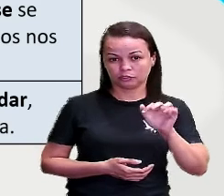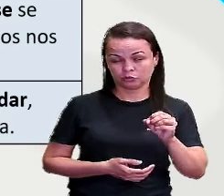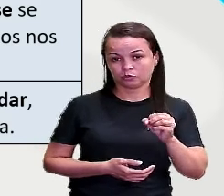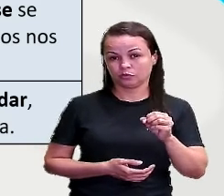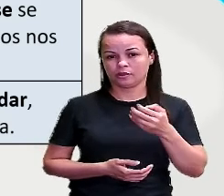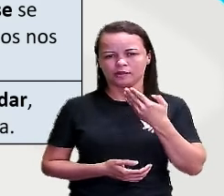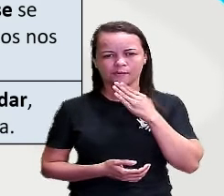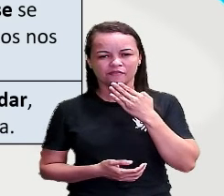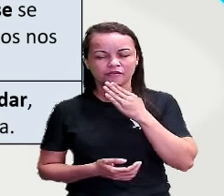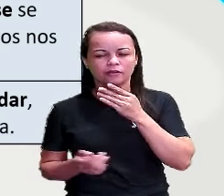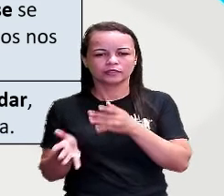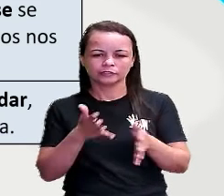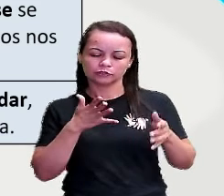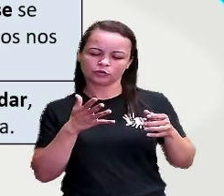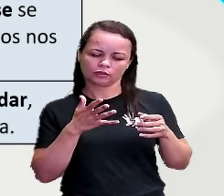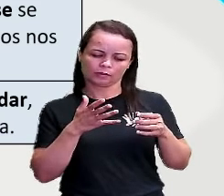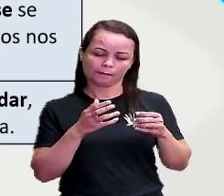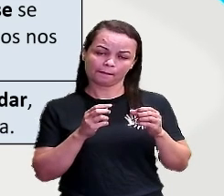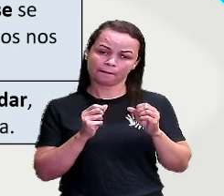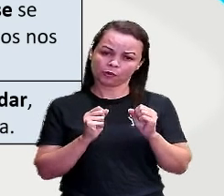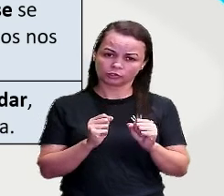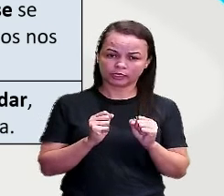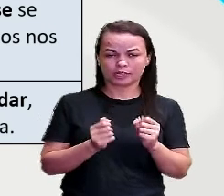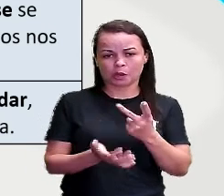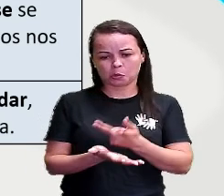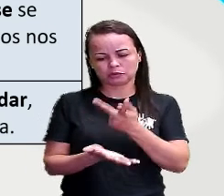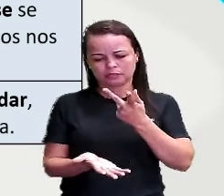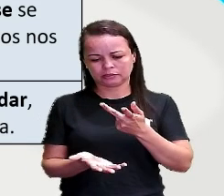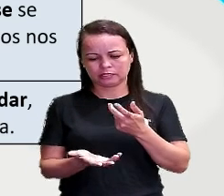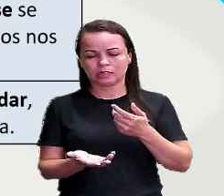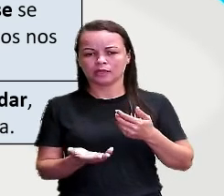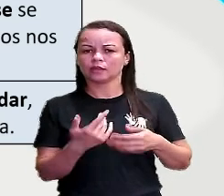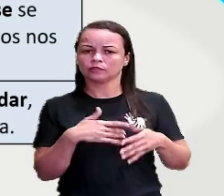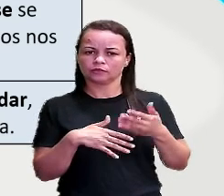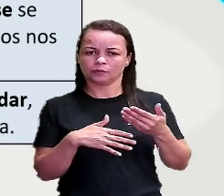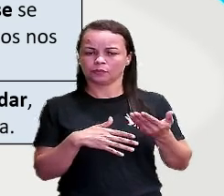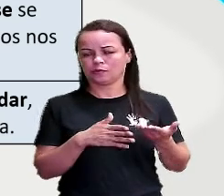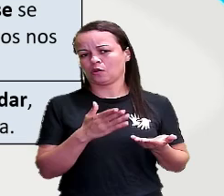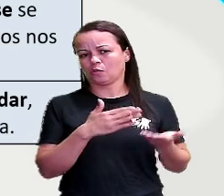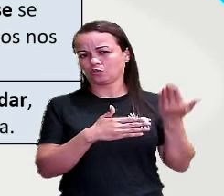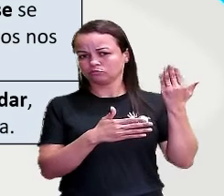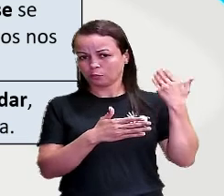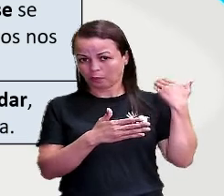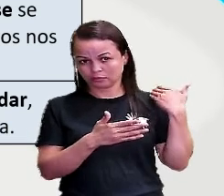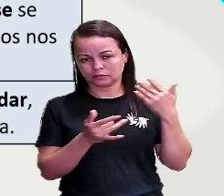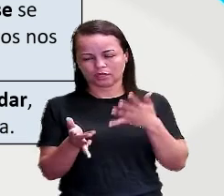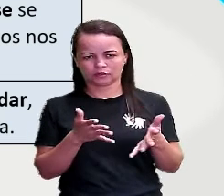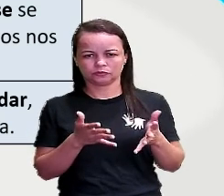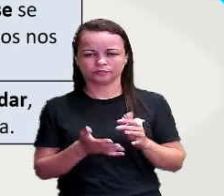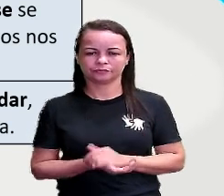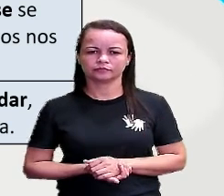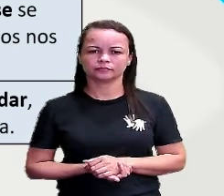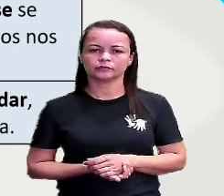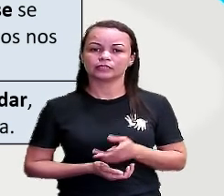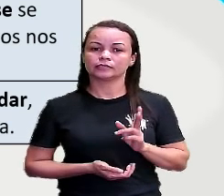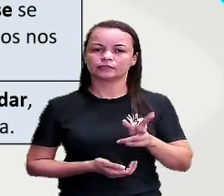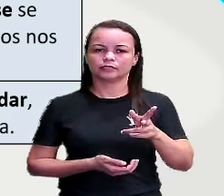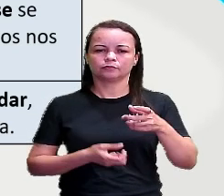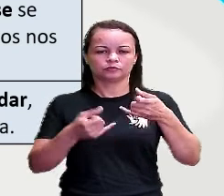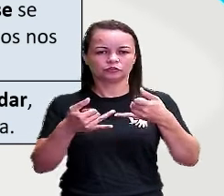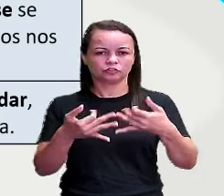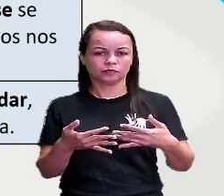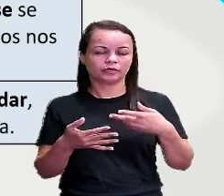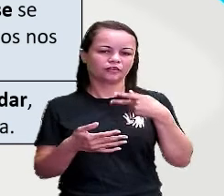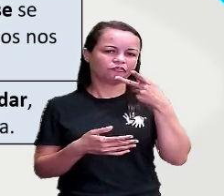ter acontecido diante de alguma condição. Então, aí no passado. Poderia ter acontecido, mas não aconteceu. E sempre quando a gente fala, ó,